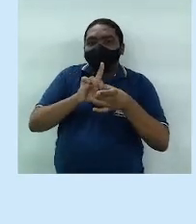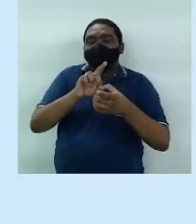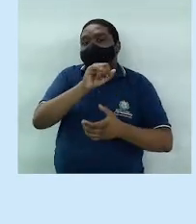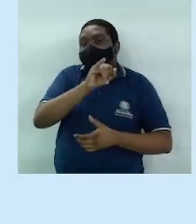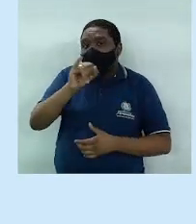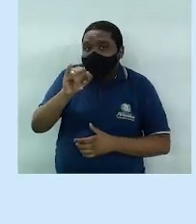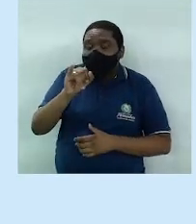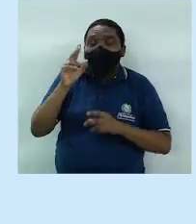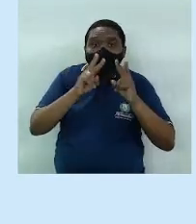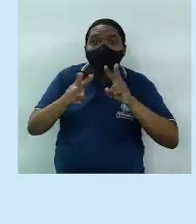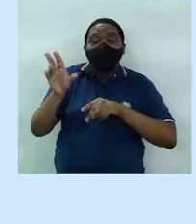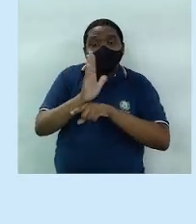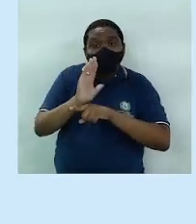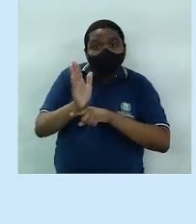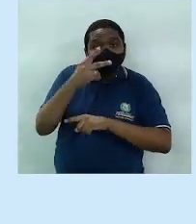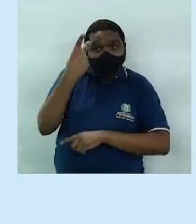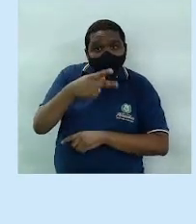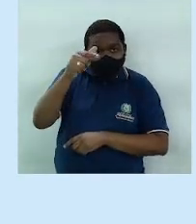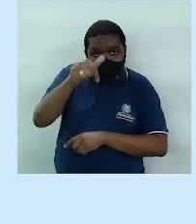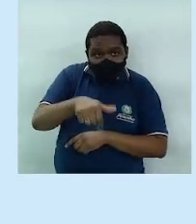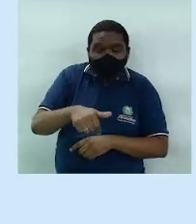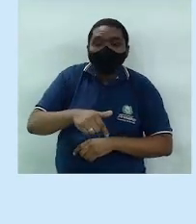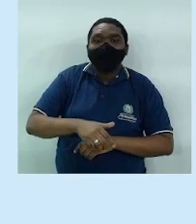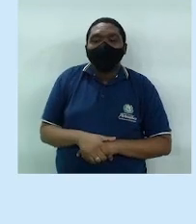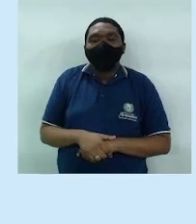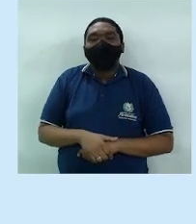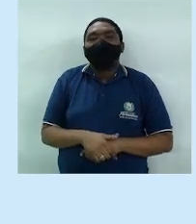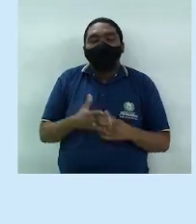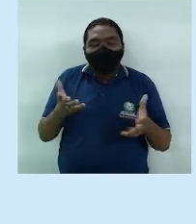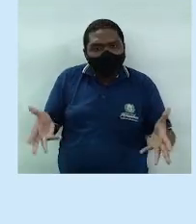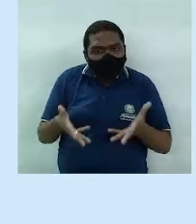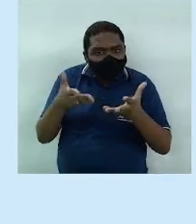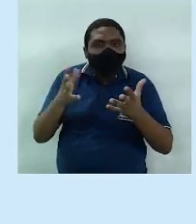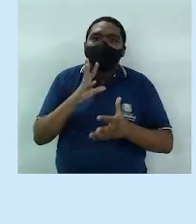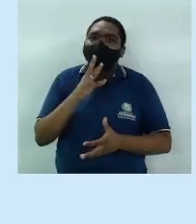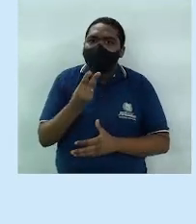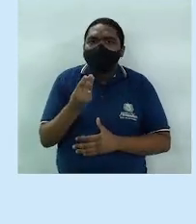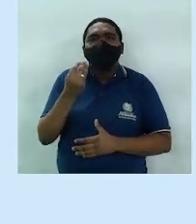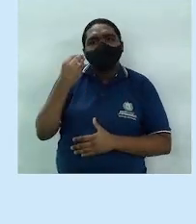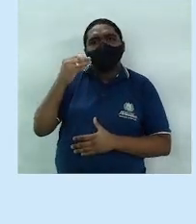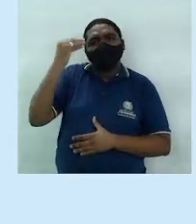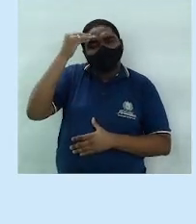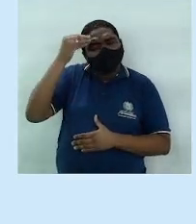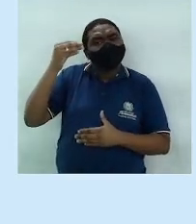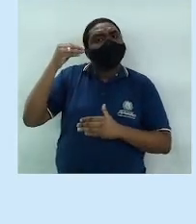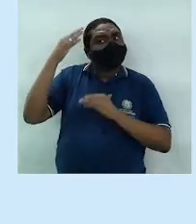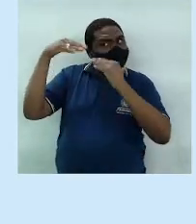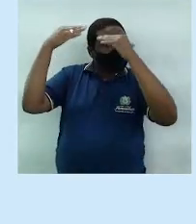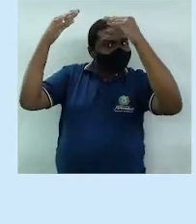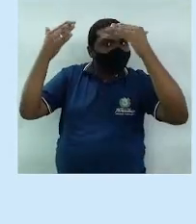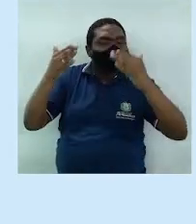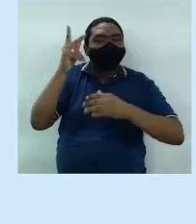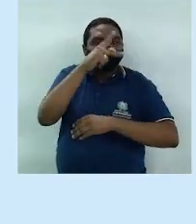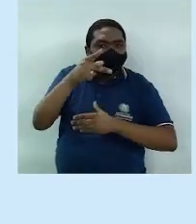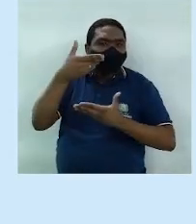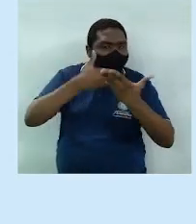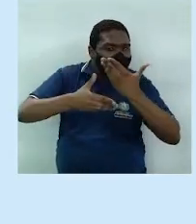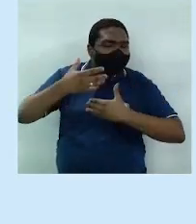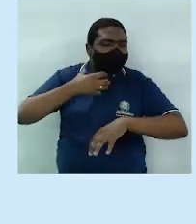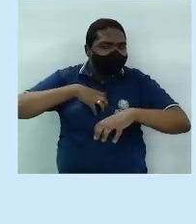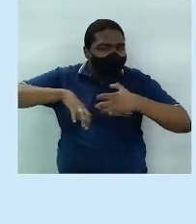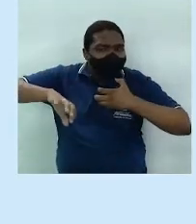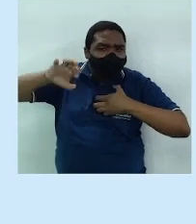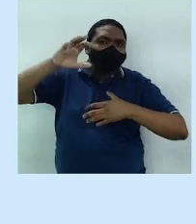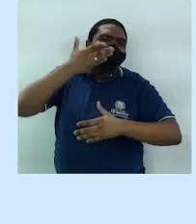assistam os vídeos do Educa.pe, assistam, promovam o conhecimento, troquem informações para os seus professores, parentes,